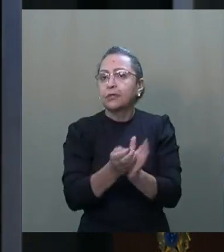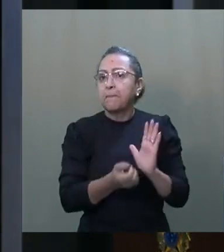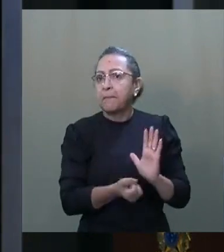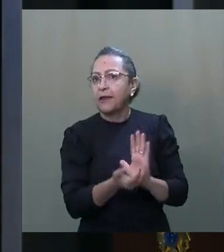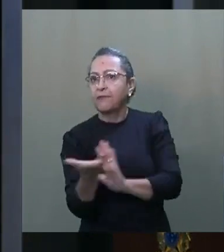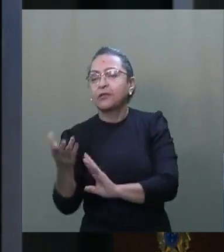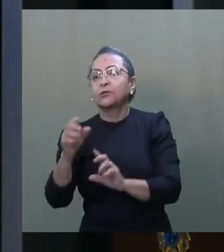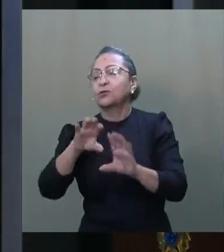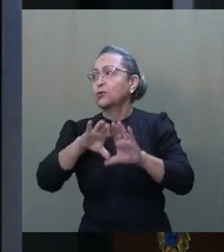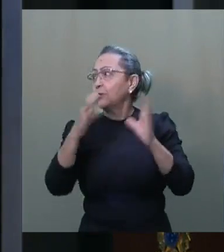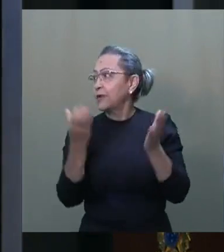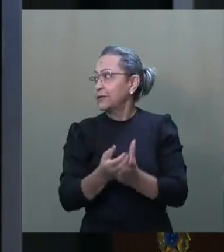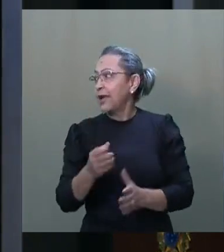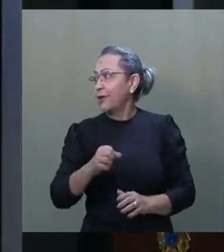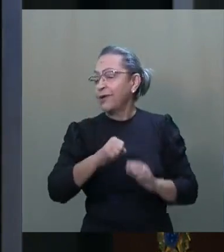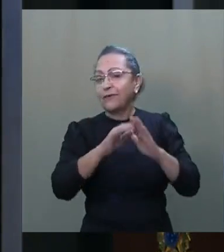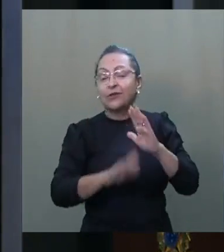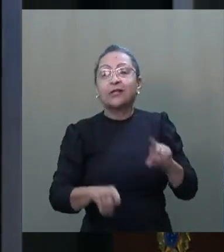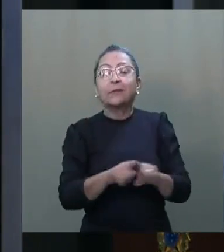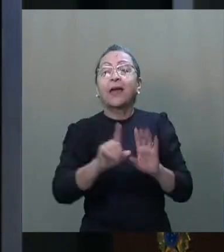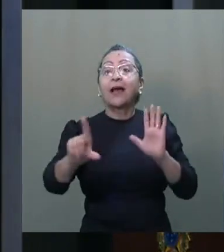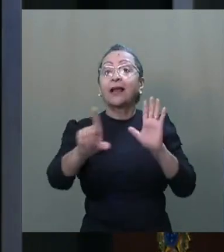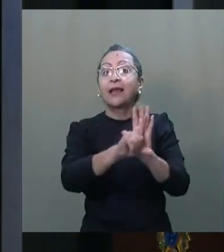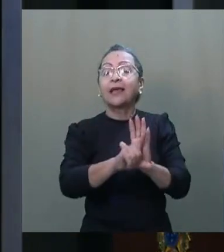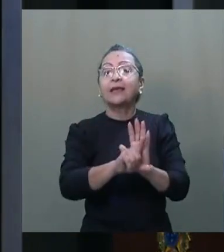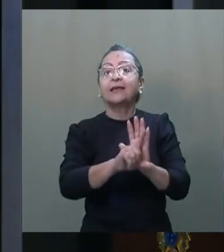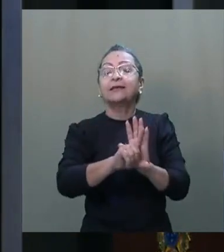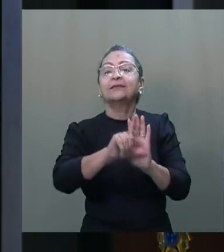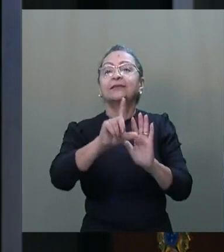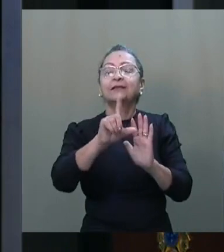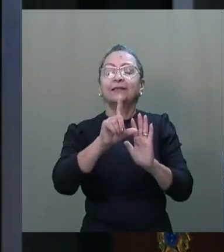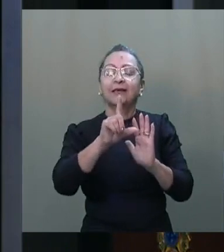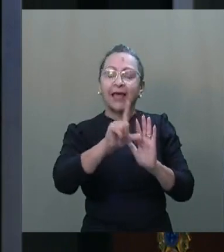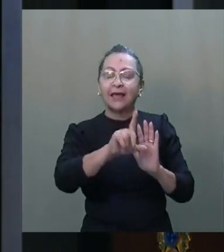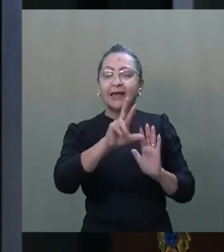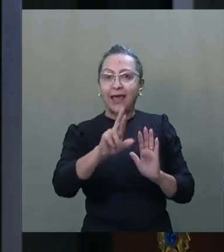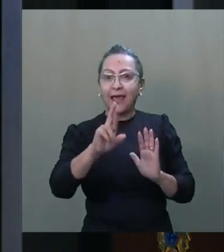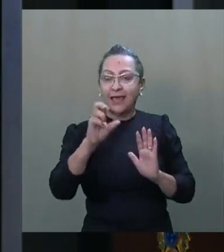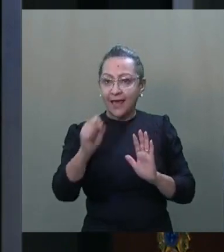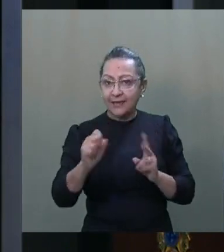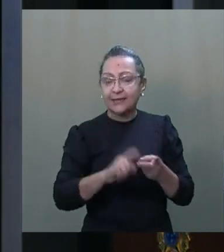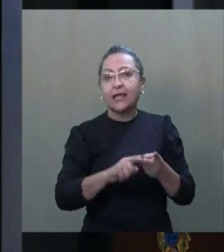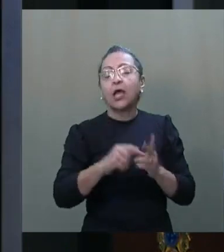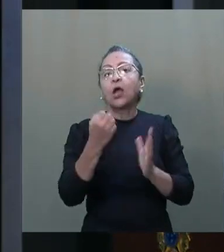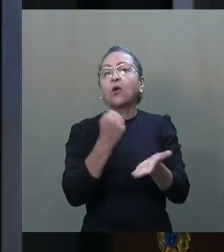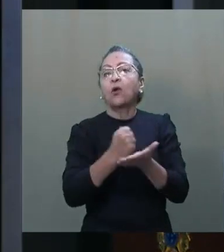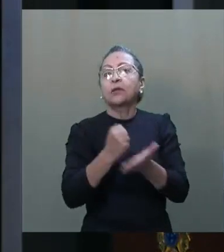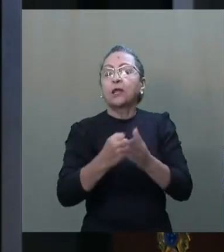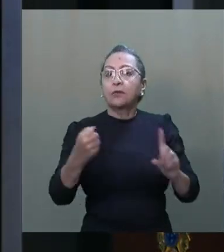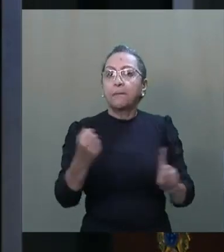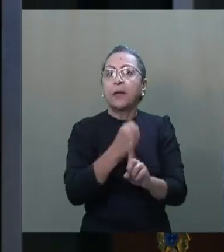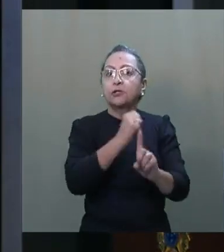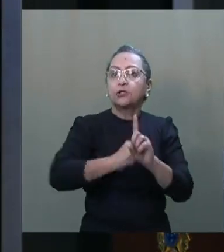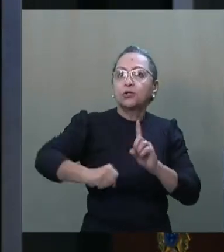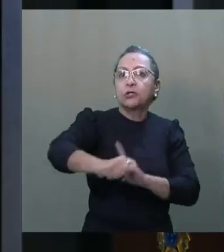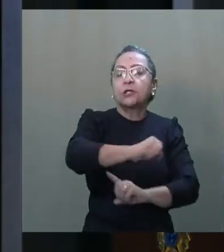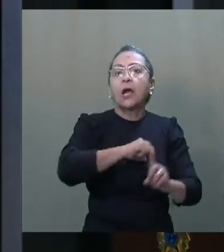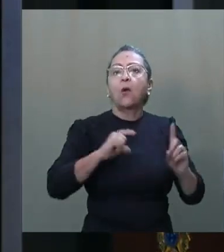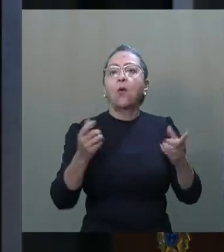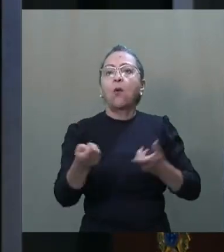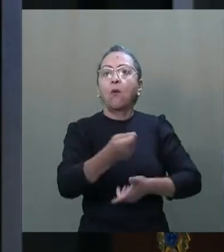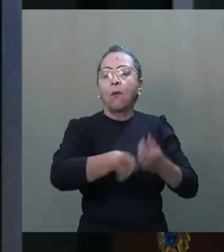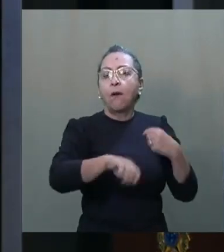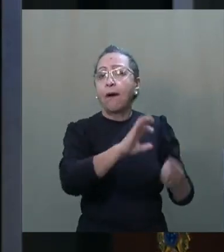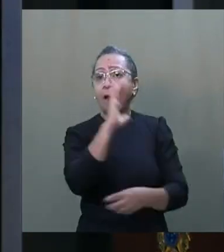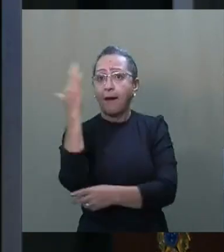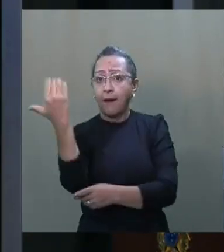universal infantil, a lei de responsabilidade social, os contratos de impacto social, o mercado de águas,